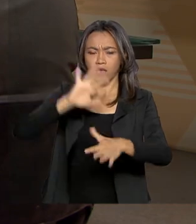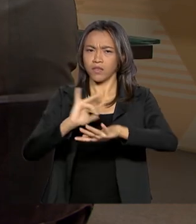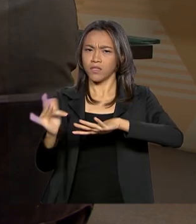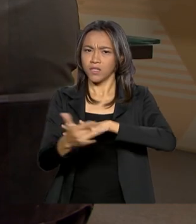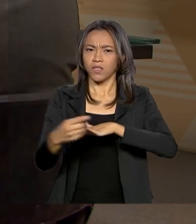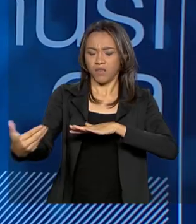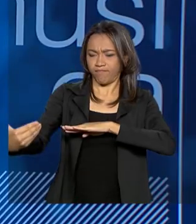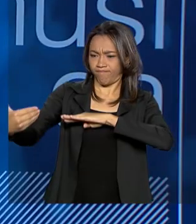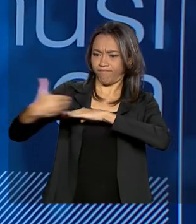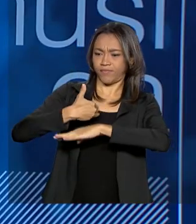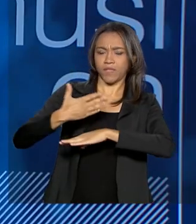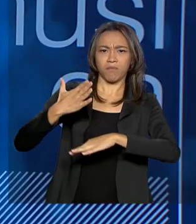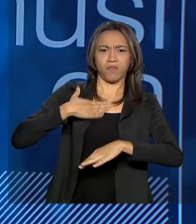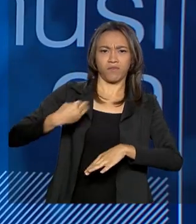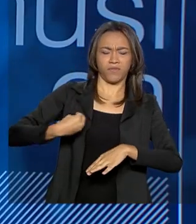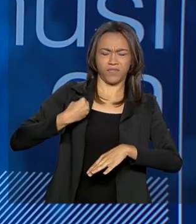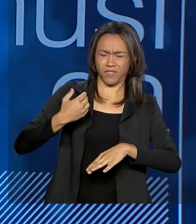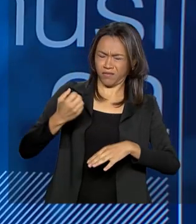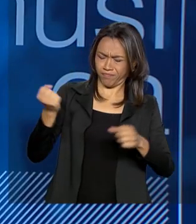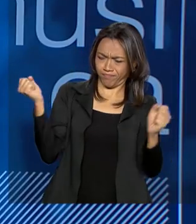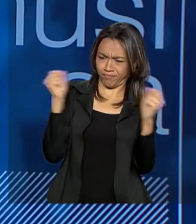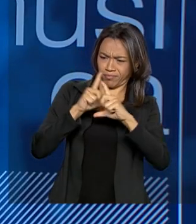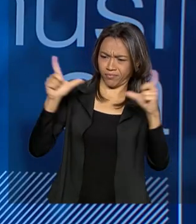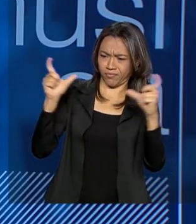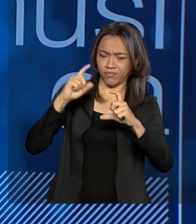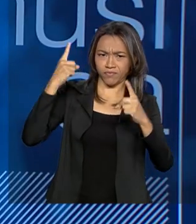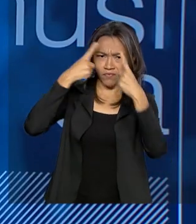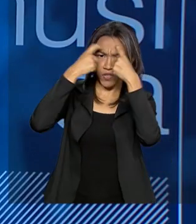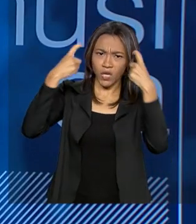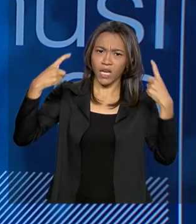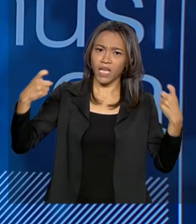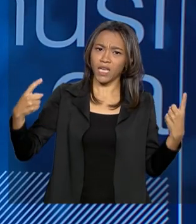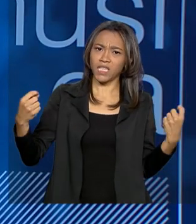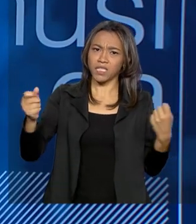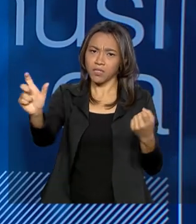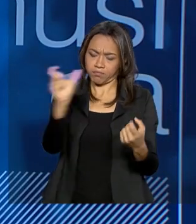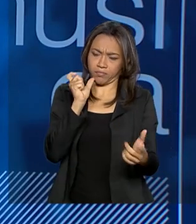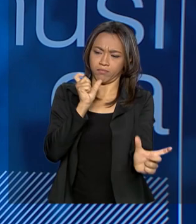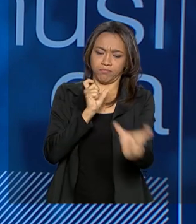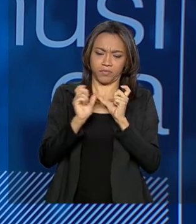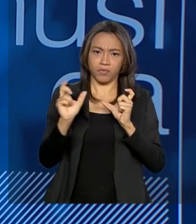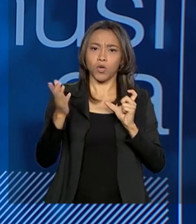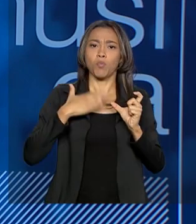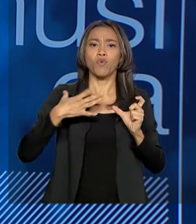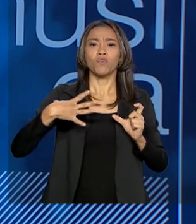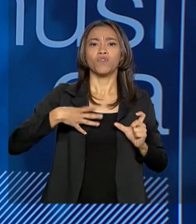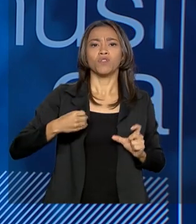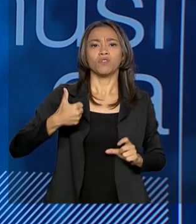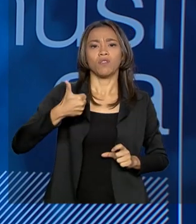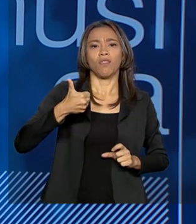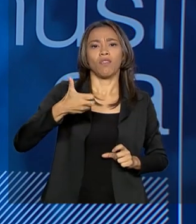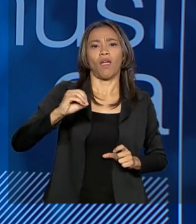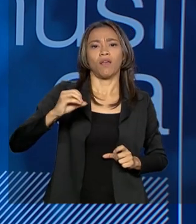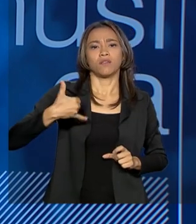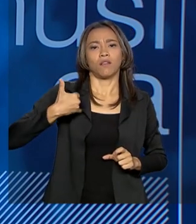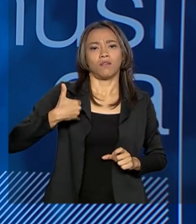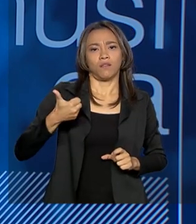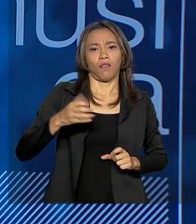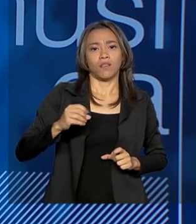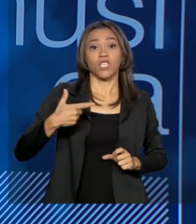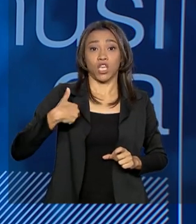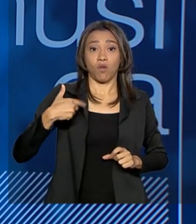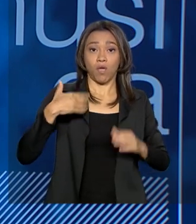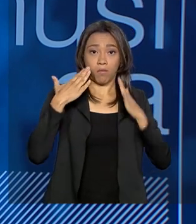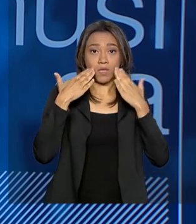de atitudes violentíssimas, como xingamentos na frente do meu filho de 10 anos de idade, na estreia de uma